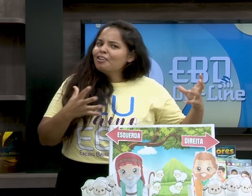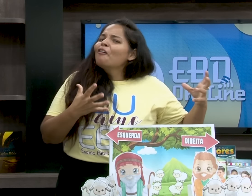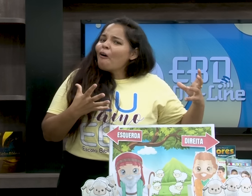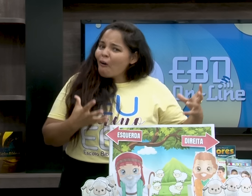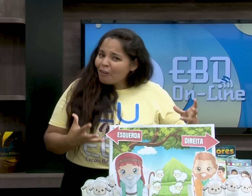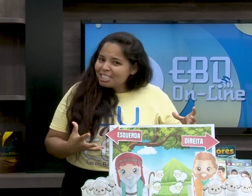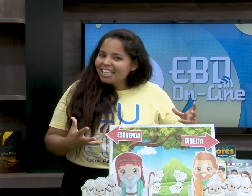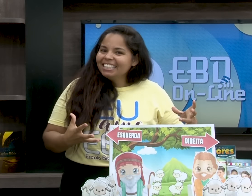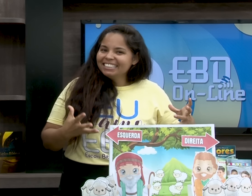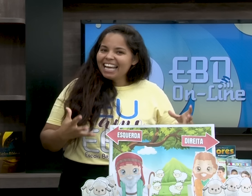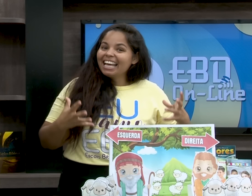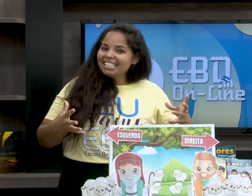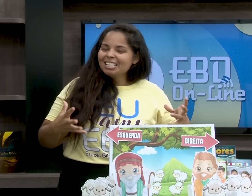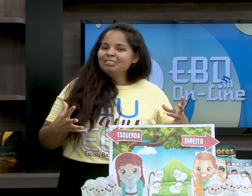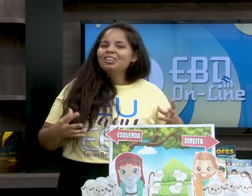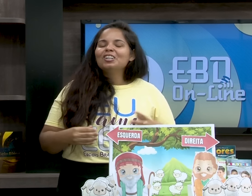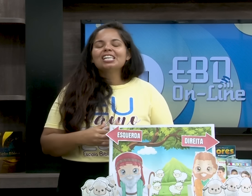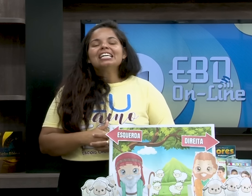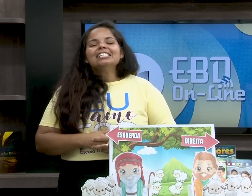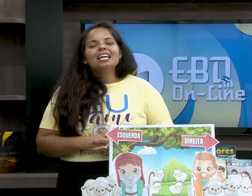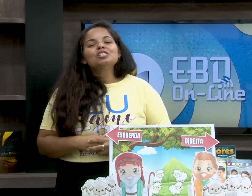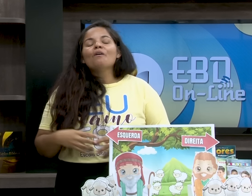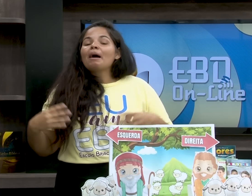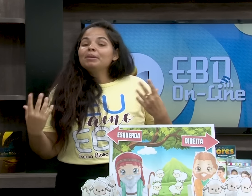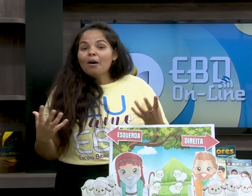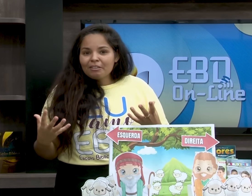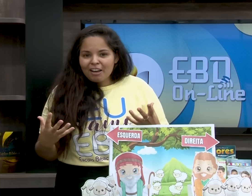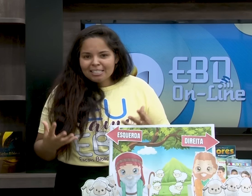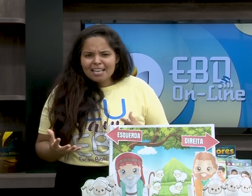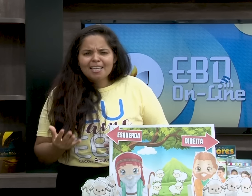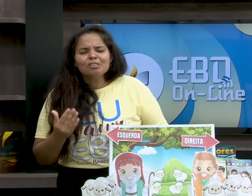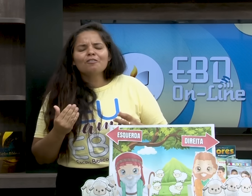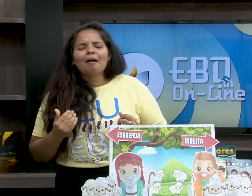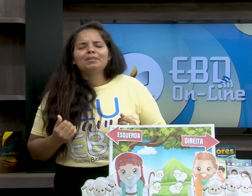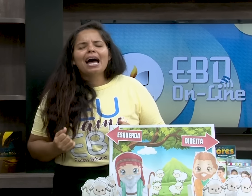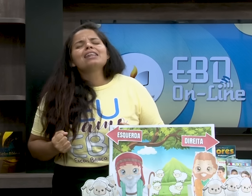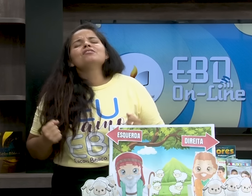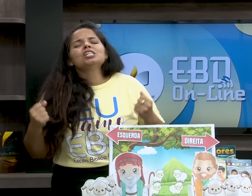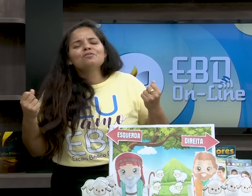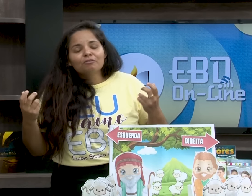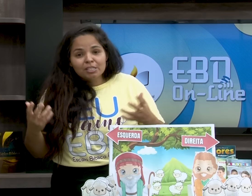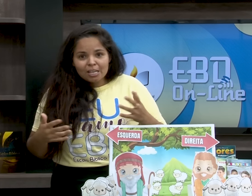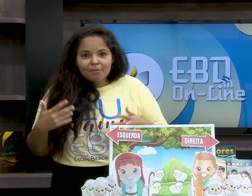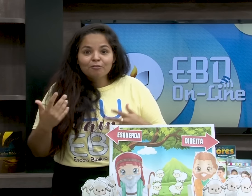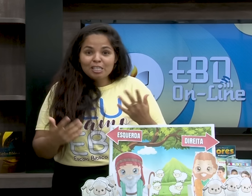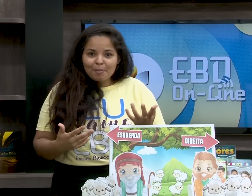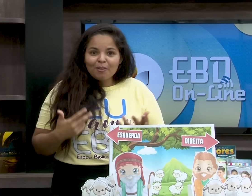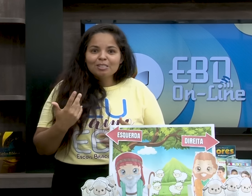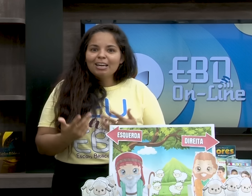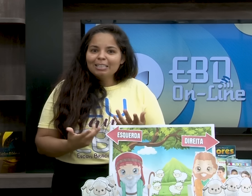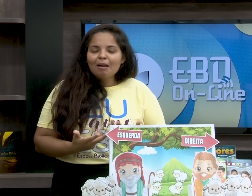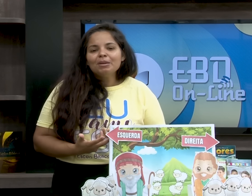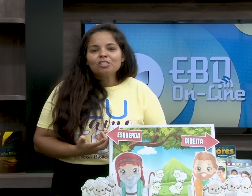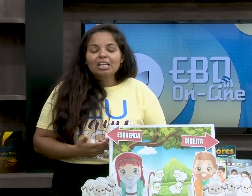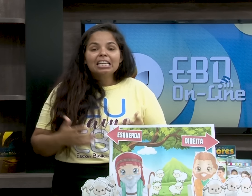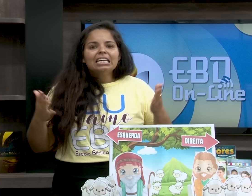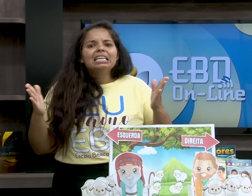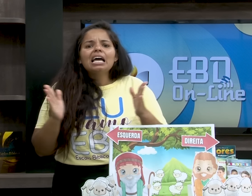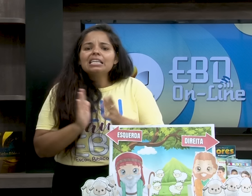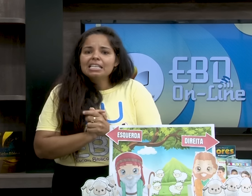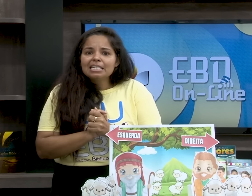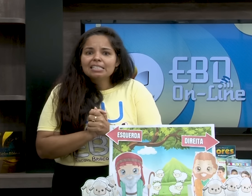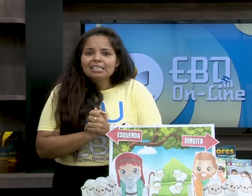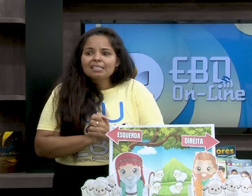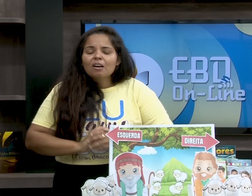né, o que você ensinou hoje, né, na lição de hoje, se eles vão captar o que fazer. Se eles não captarem, você, professor, vai dando uma